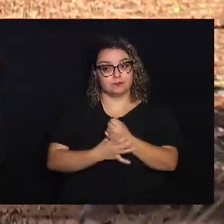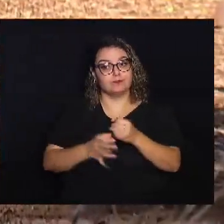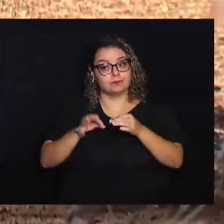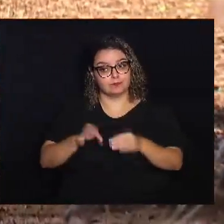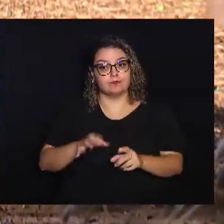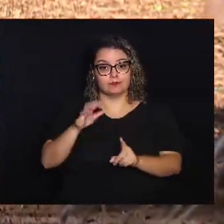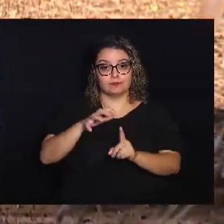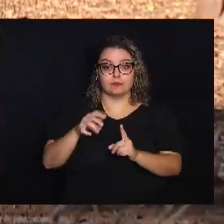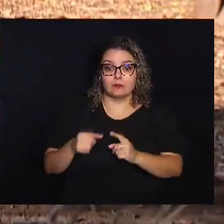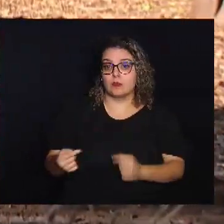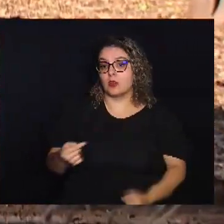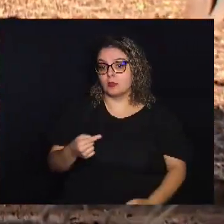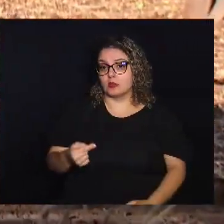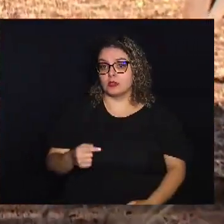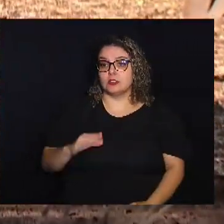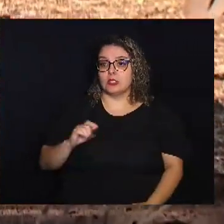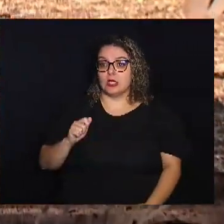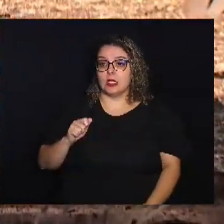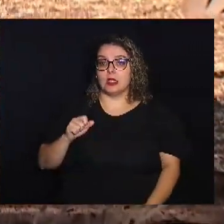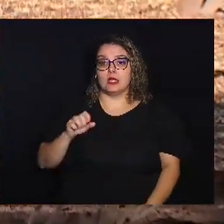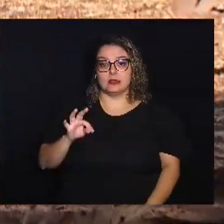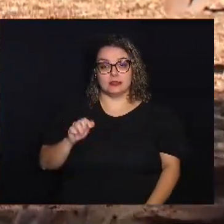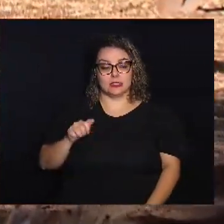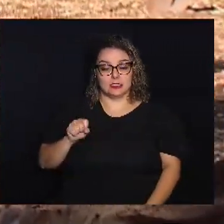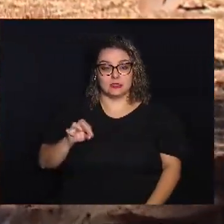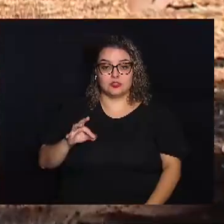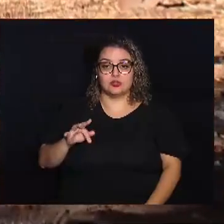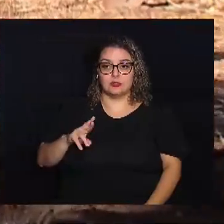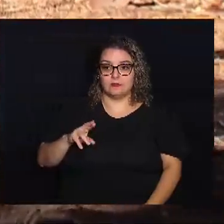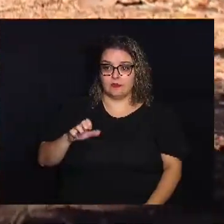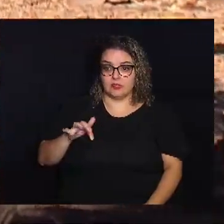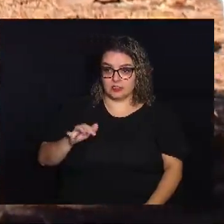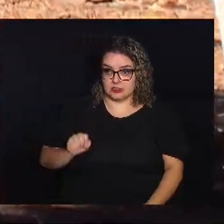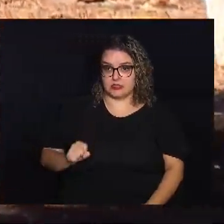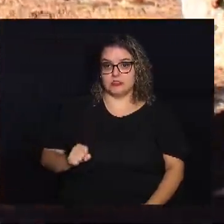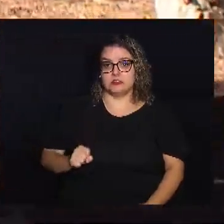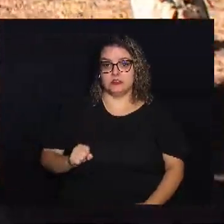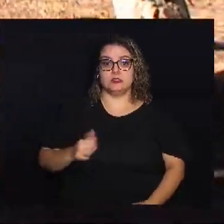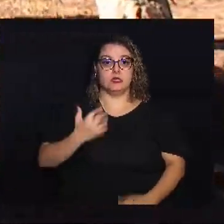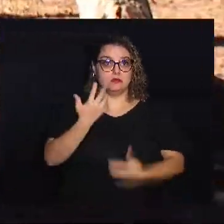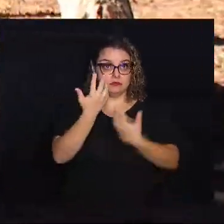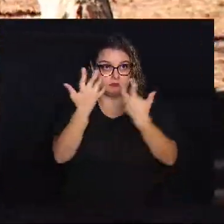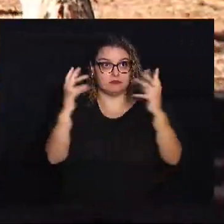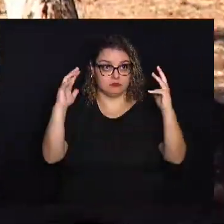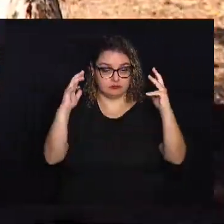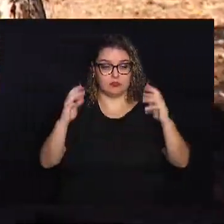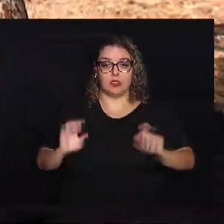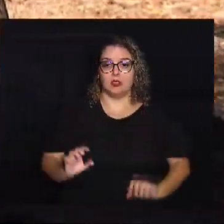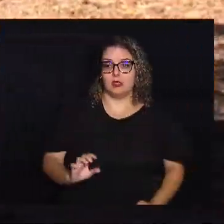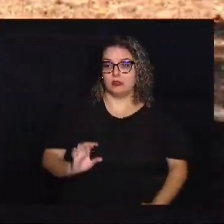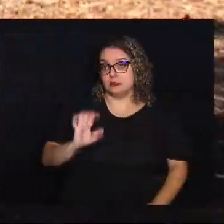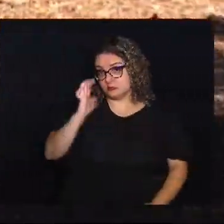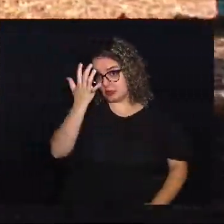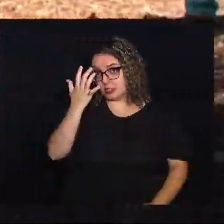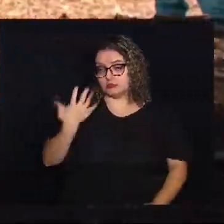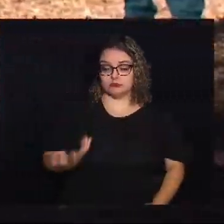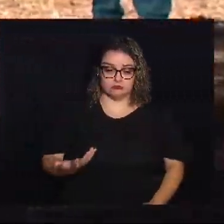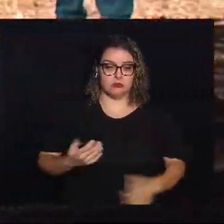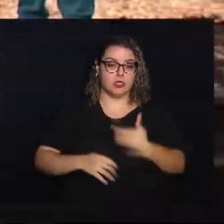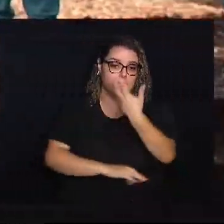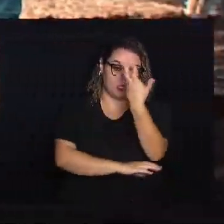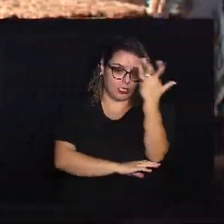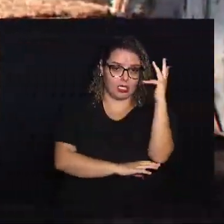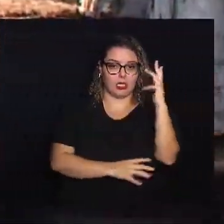impacto de catástrofes naturais Por meio de estudos meteorológicos e climáticos E a nossa região de